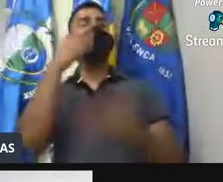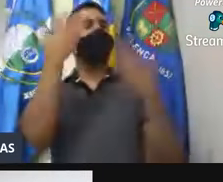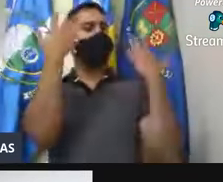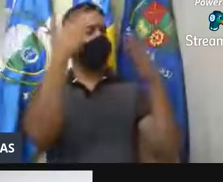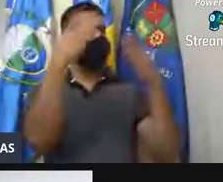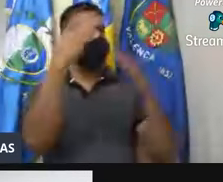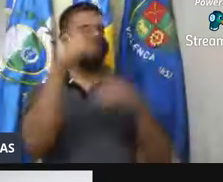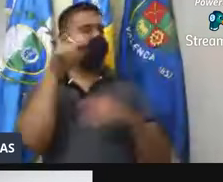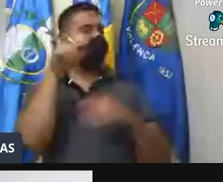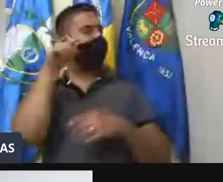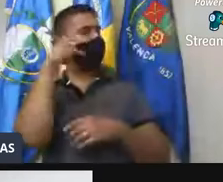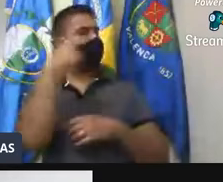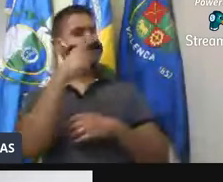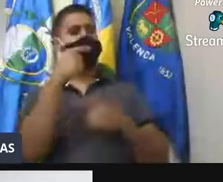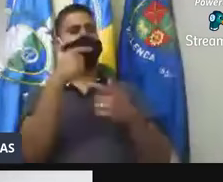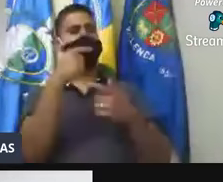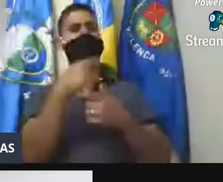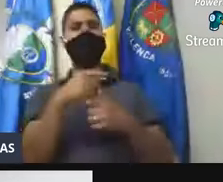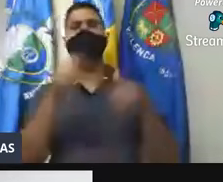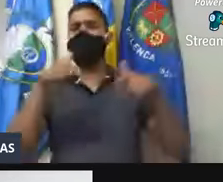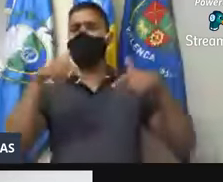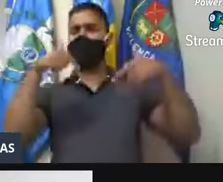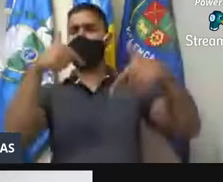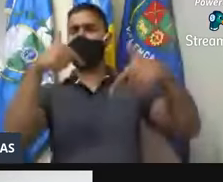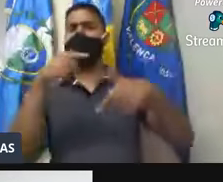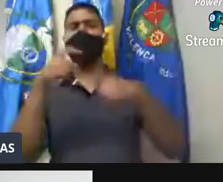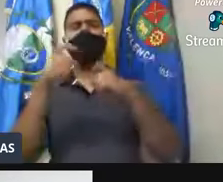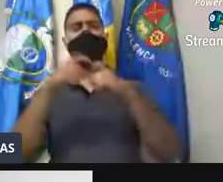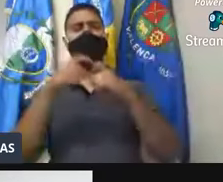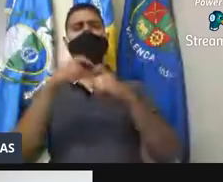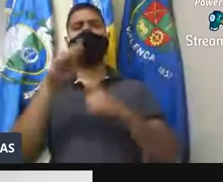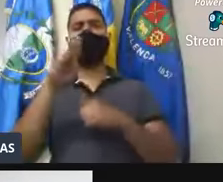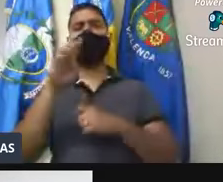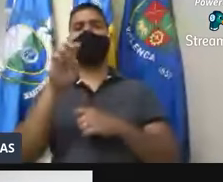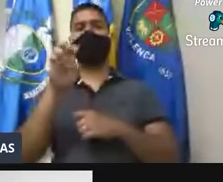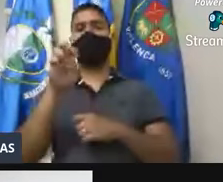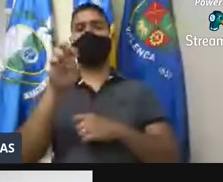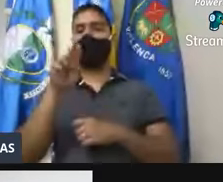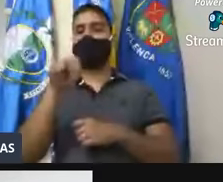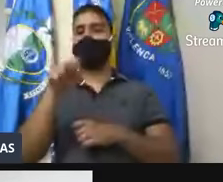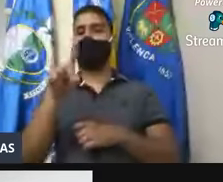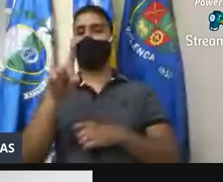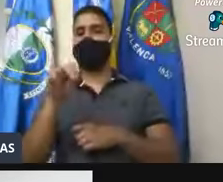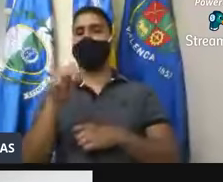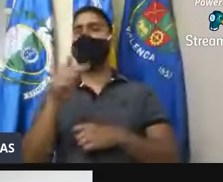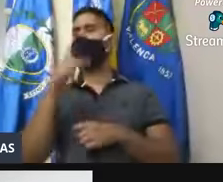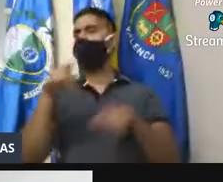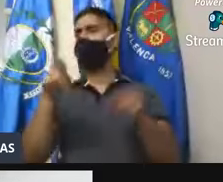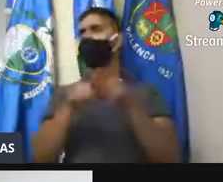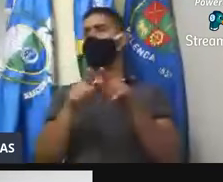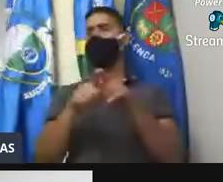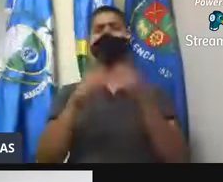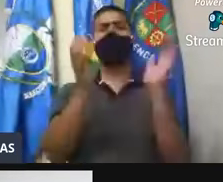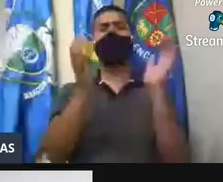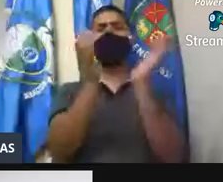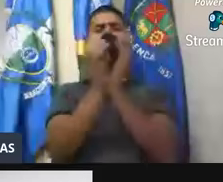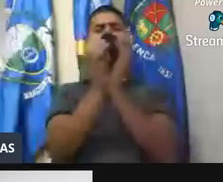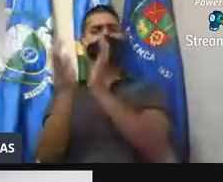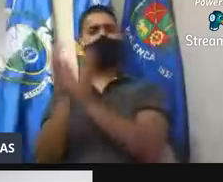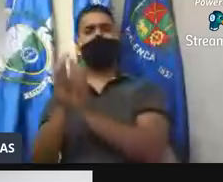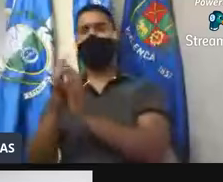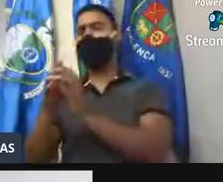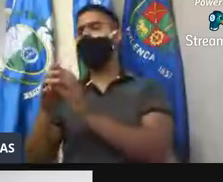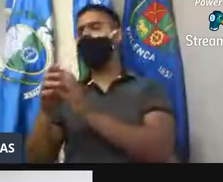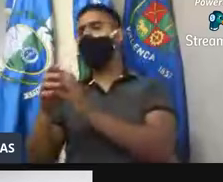atitude. Realmente, o doutor Bernardo merece. Ainda falei anteriormente aqui sobre a equipe que atendeu a